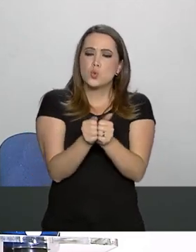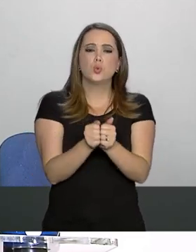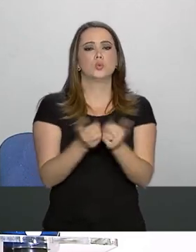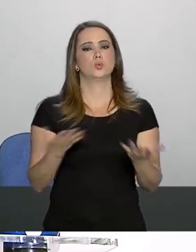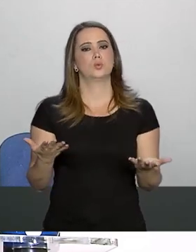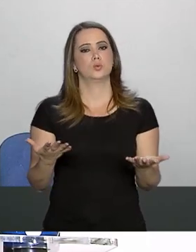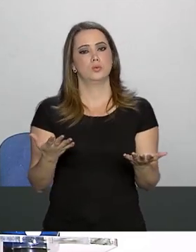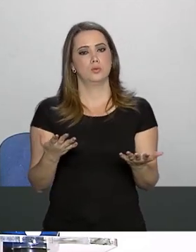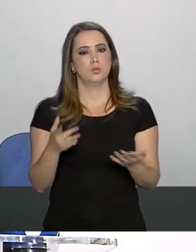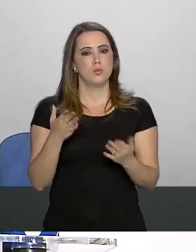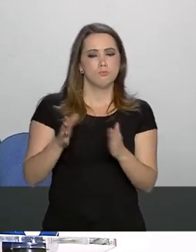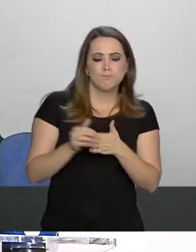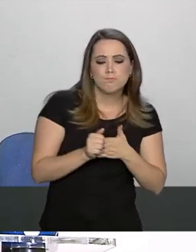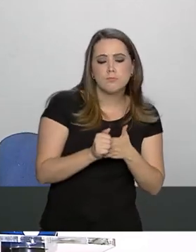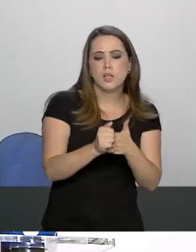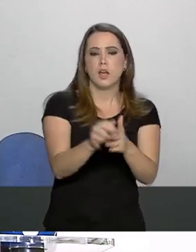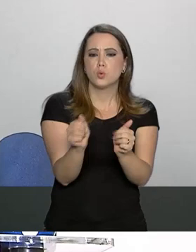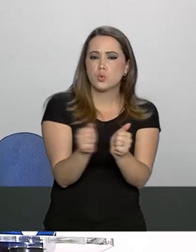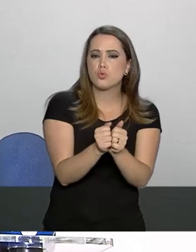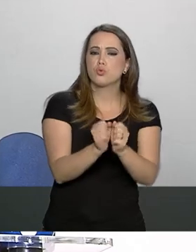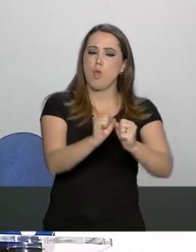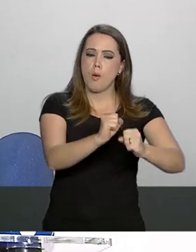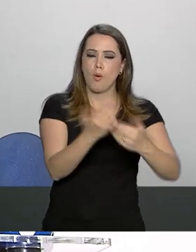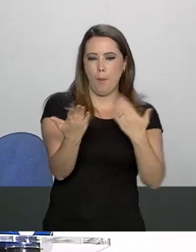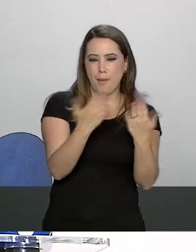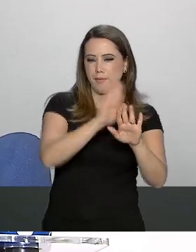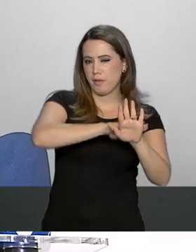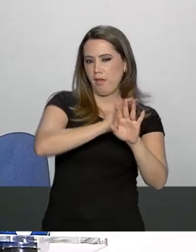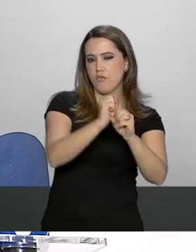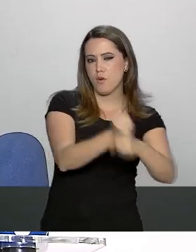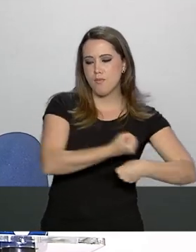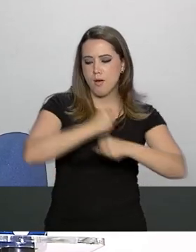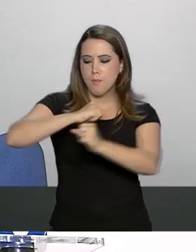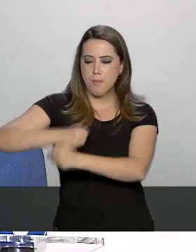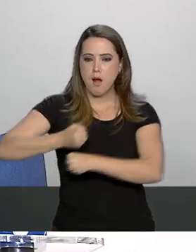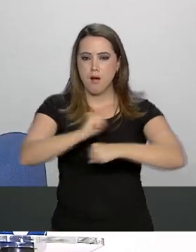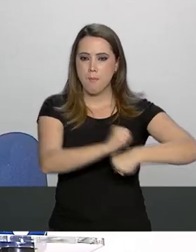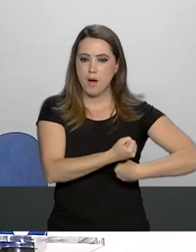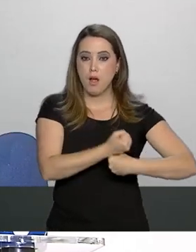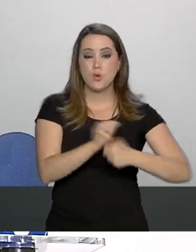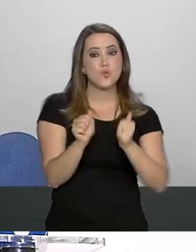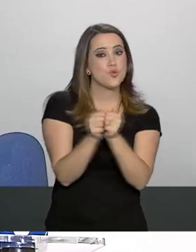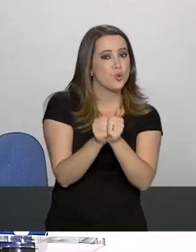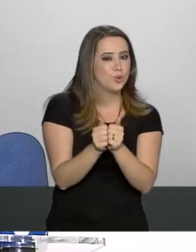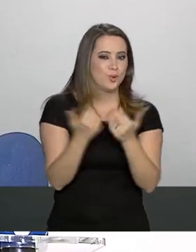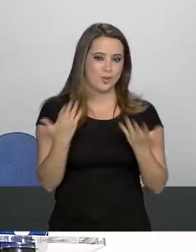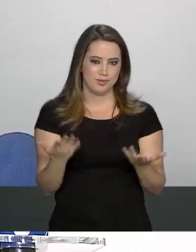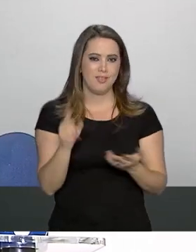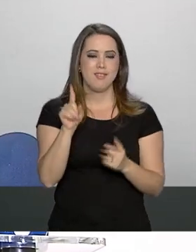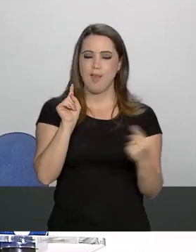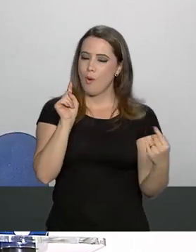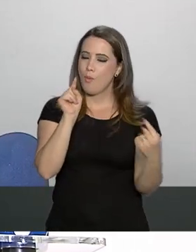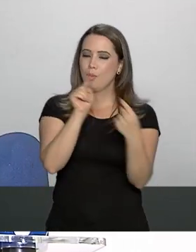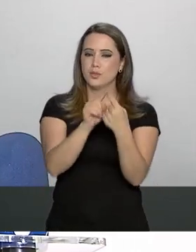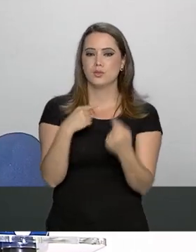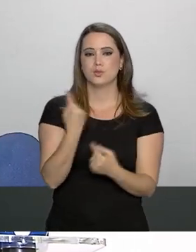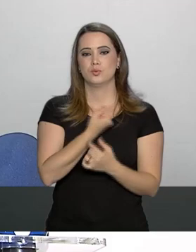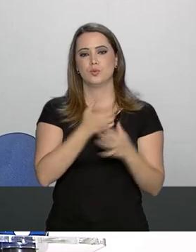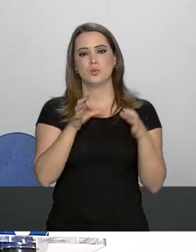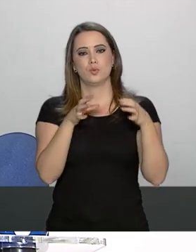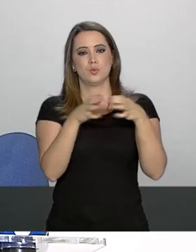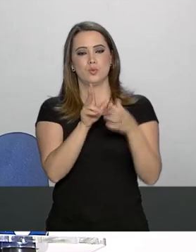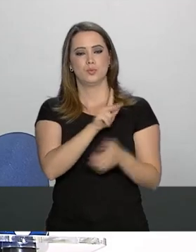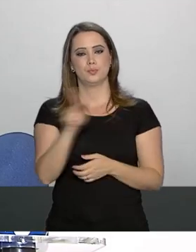está seguindo junto está remando junto e esse é o ideal do do gabinete do do nosso presidente